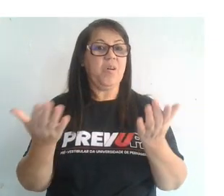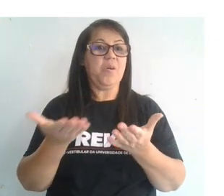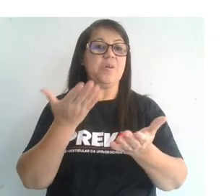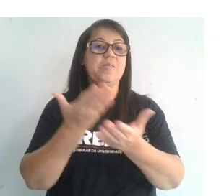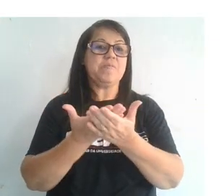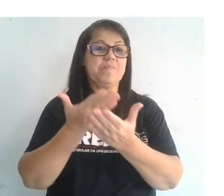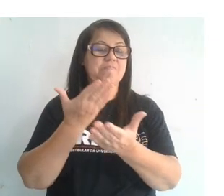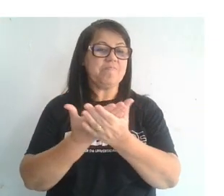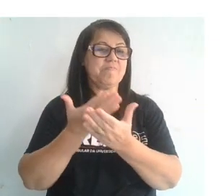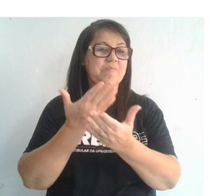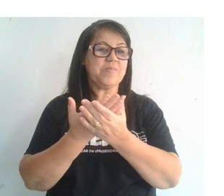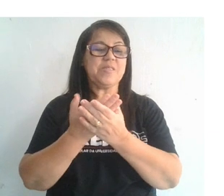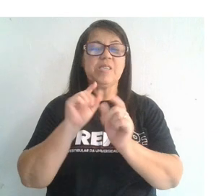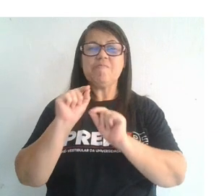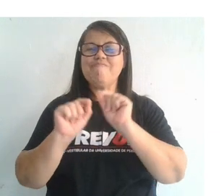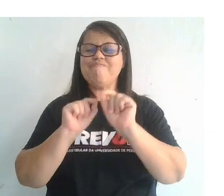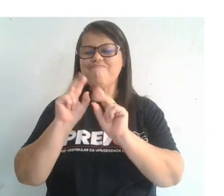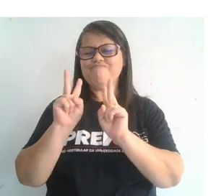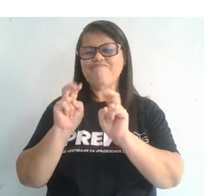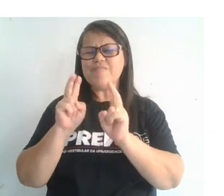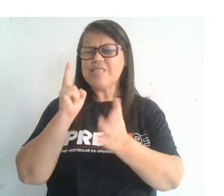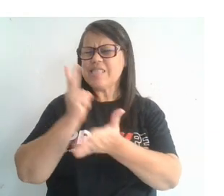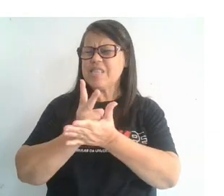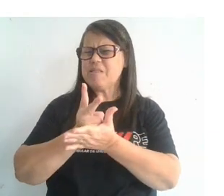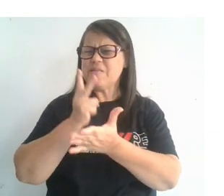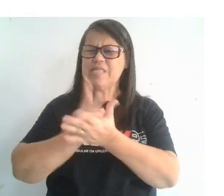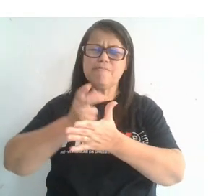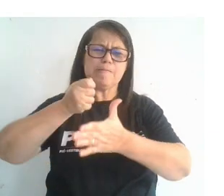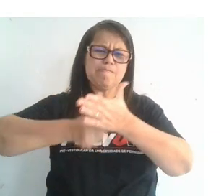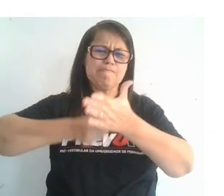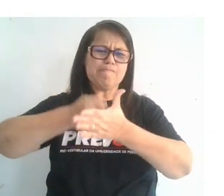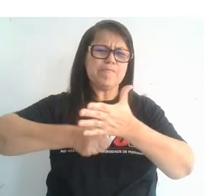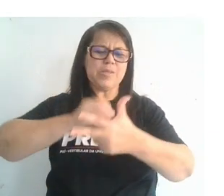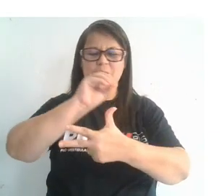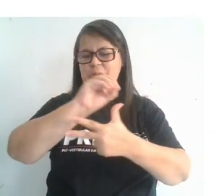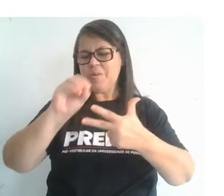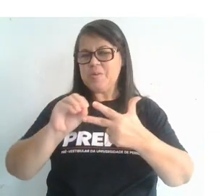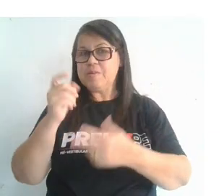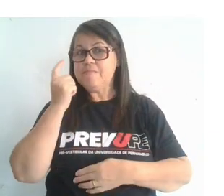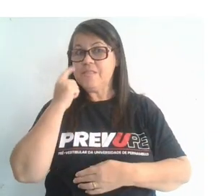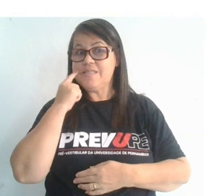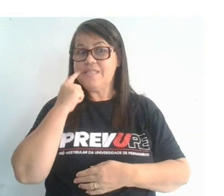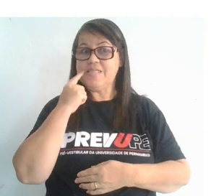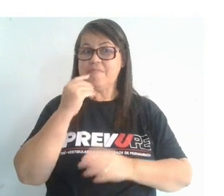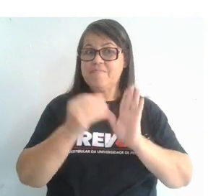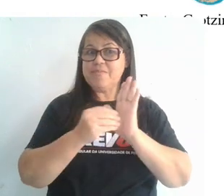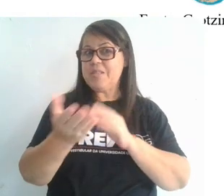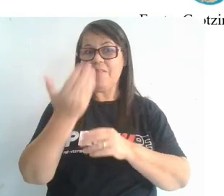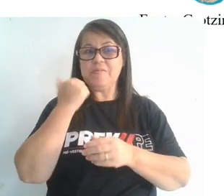estudar um assunto que sempre é cobrado no Enem. Então se liga aí nessa dica. Vamos lá?